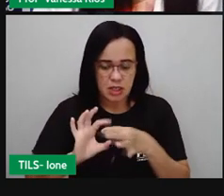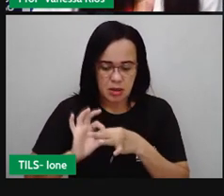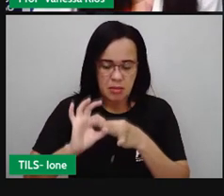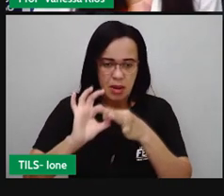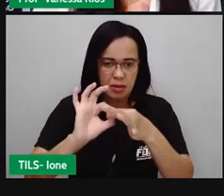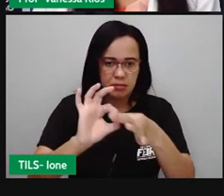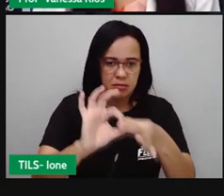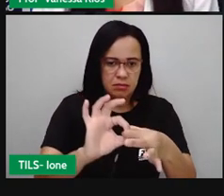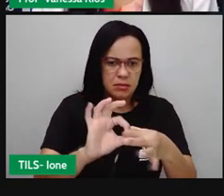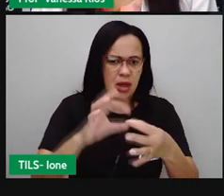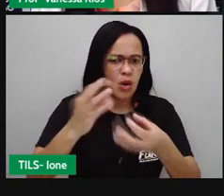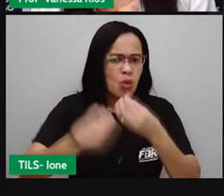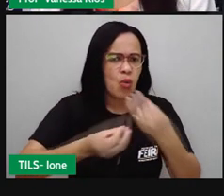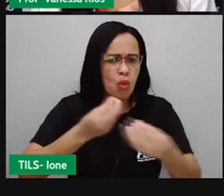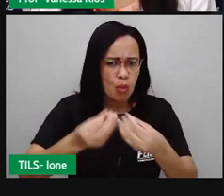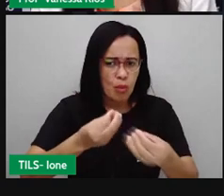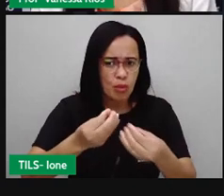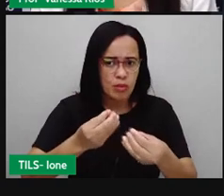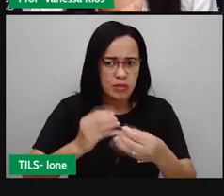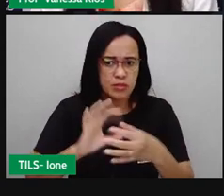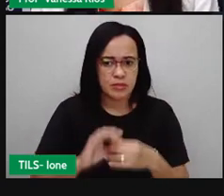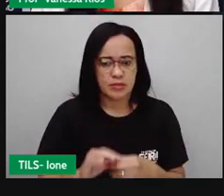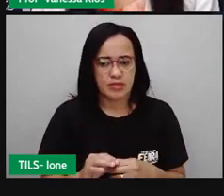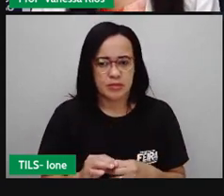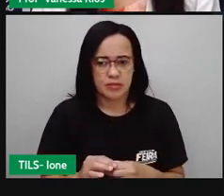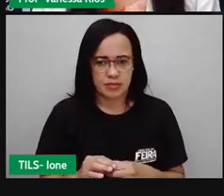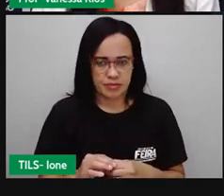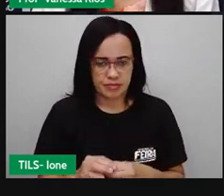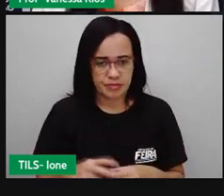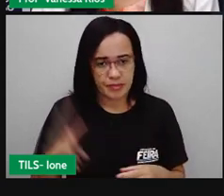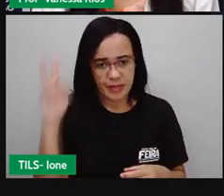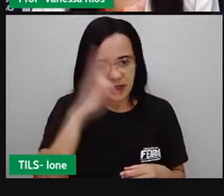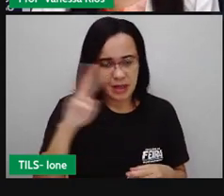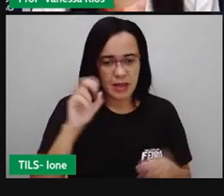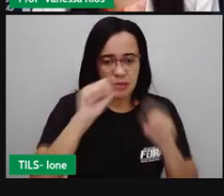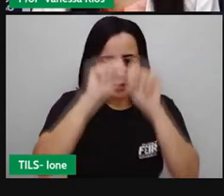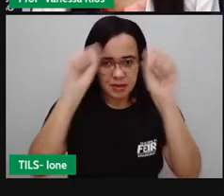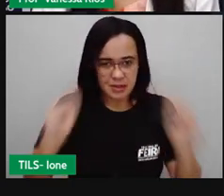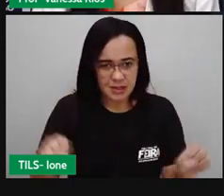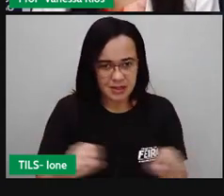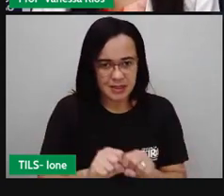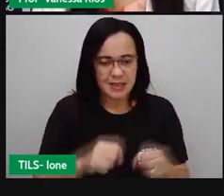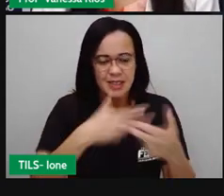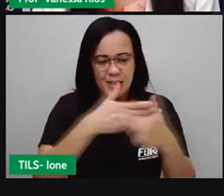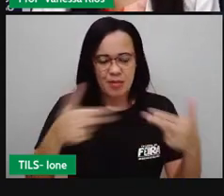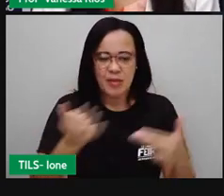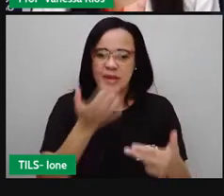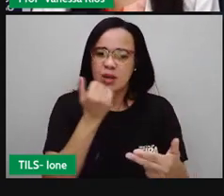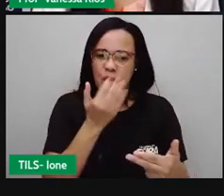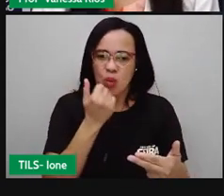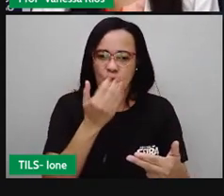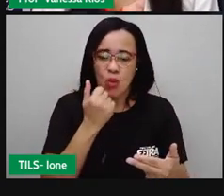O sistema digestório, né? O sistema circulatório, o sistema